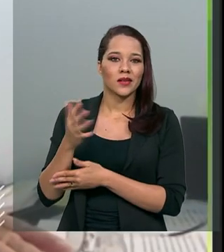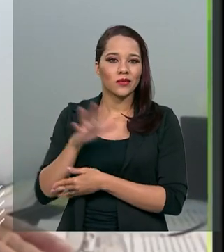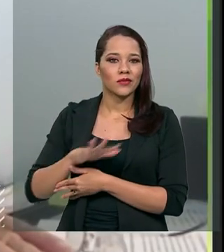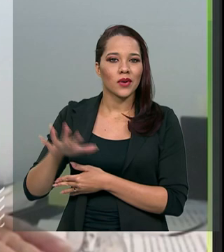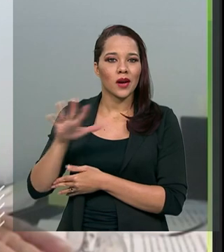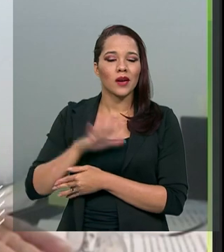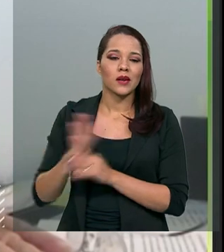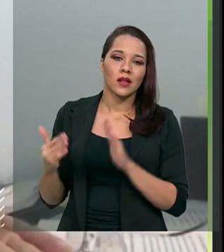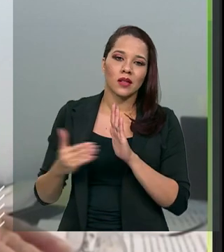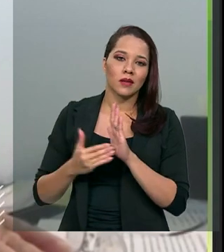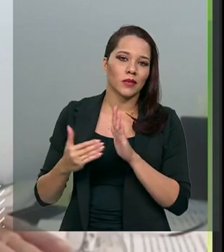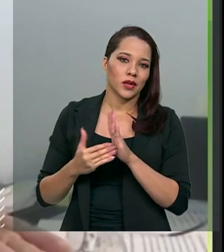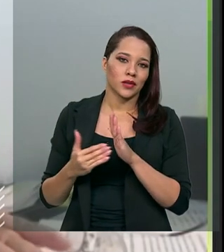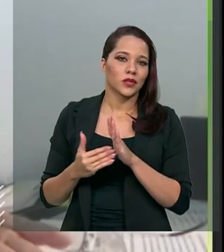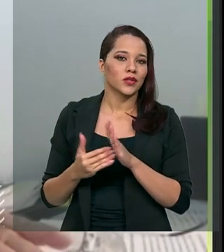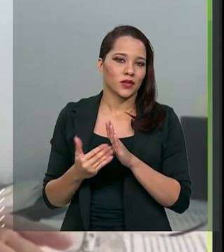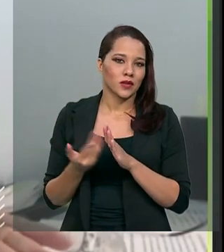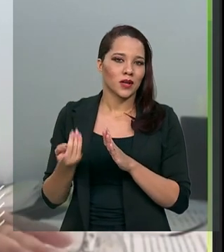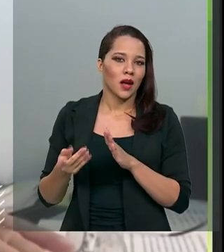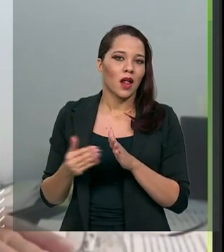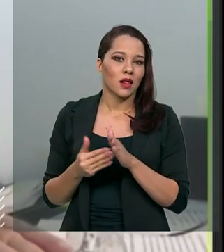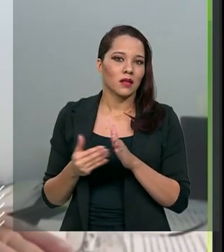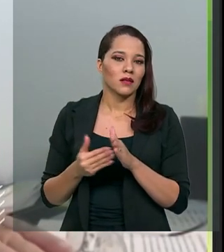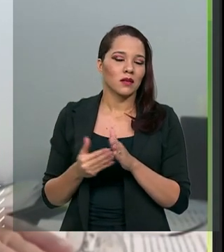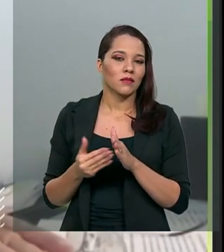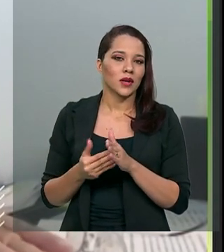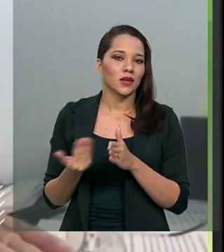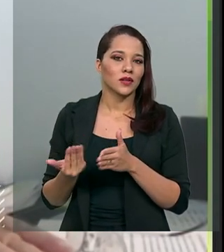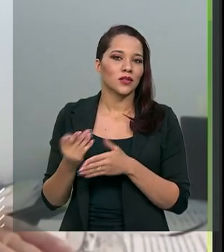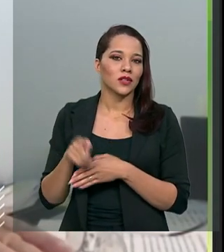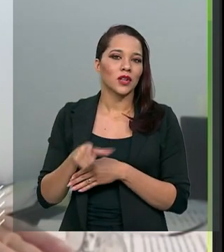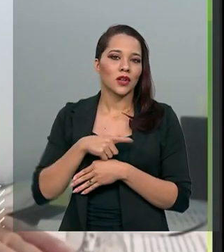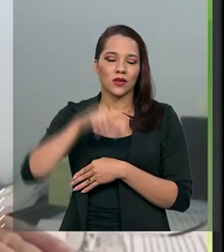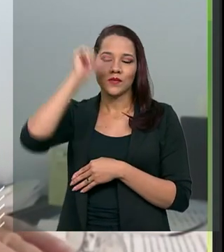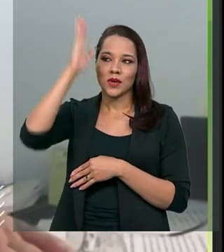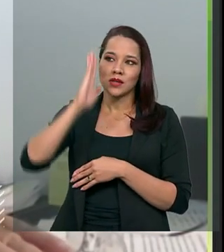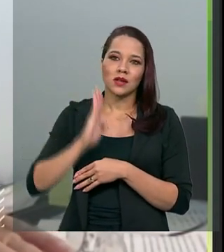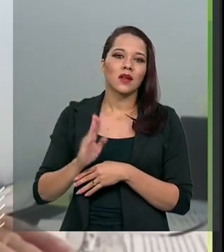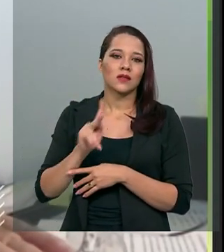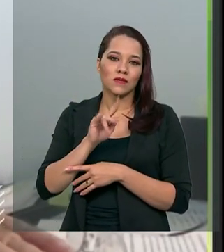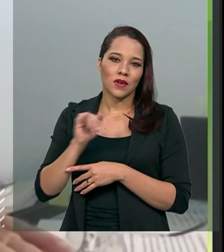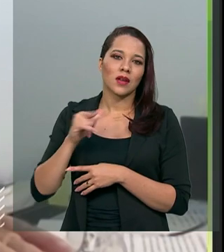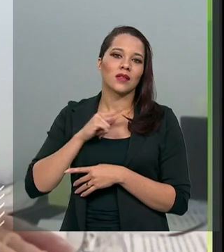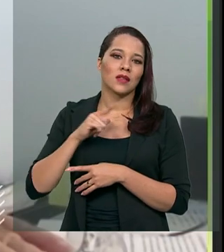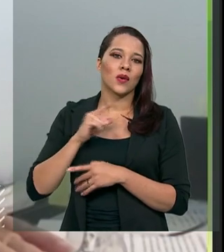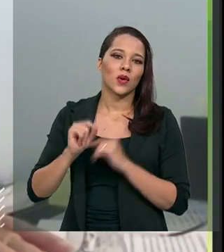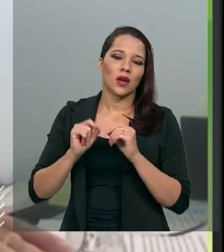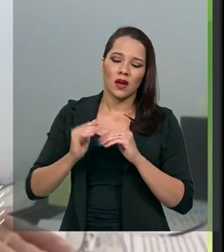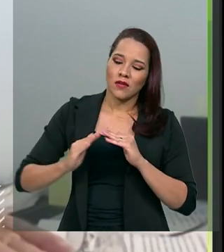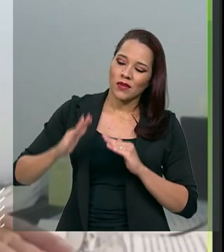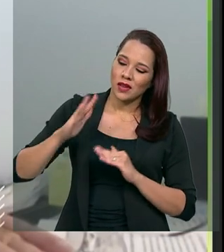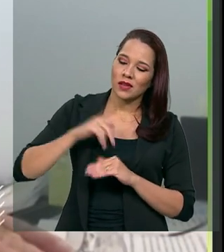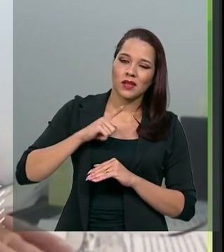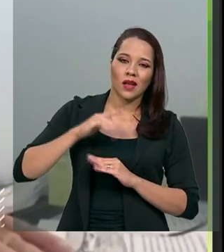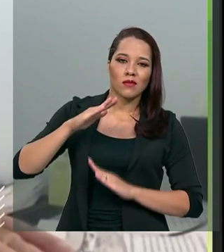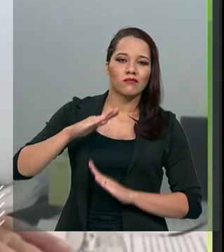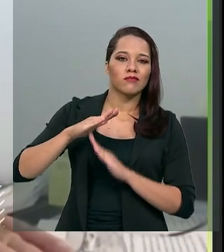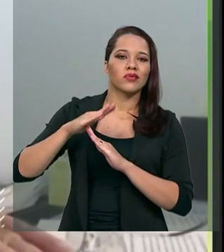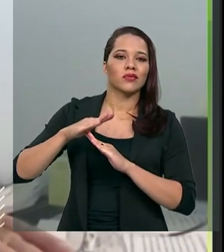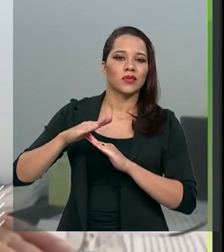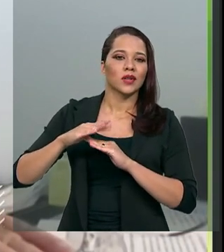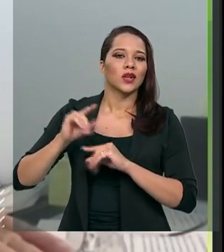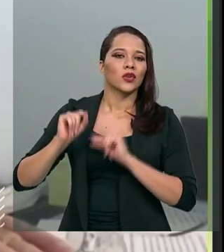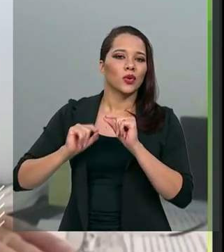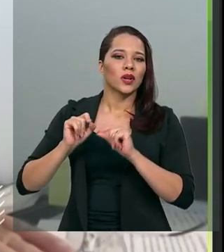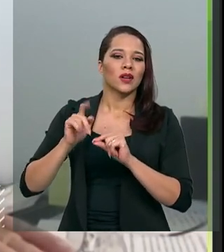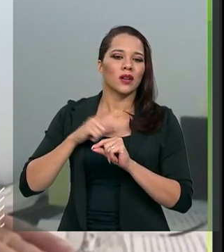limitativo e de que os brasileiros atinjam o patamar do nível que há